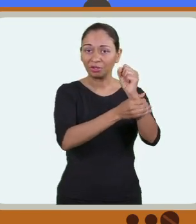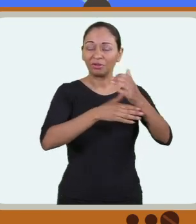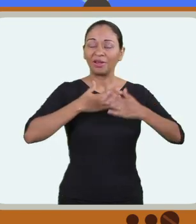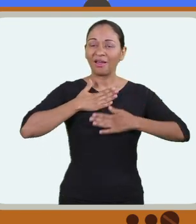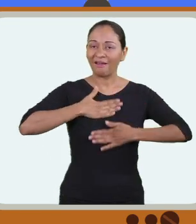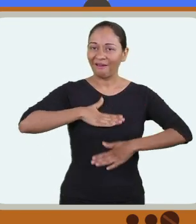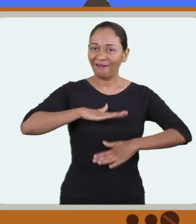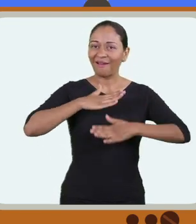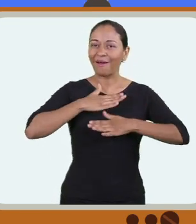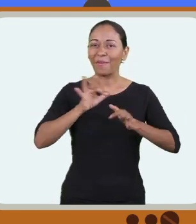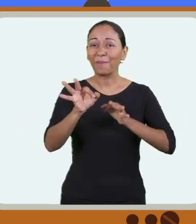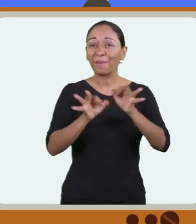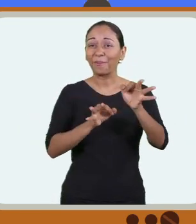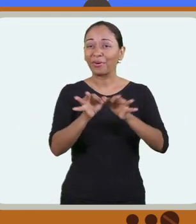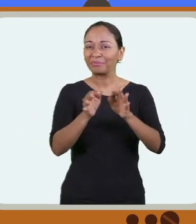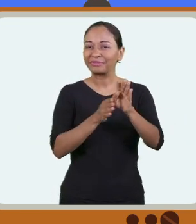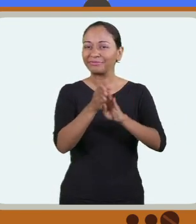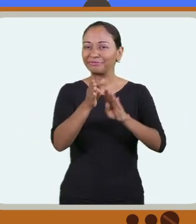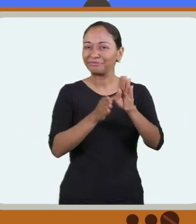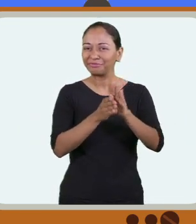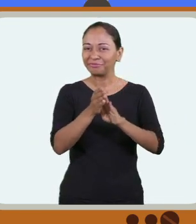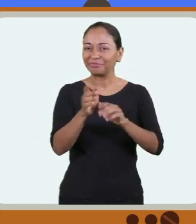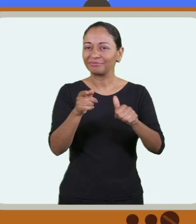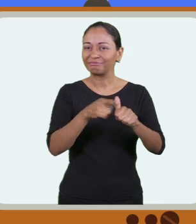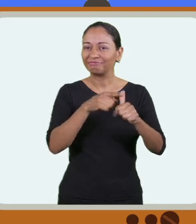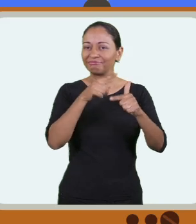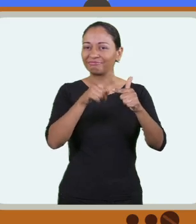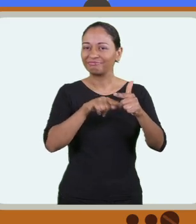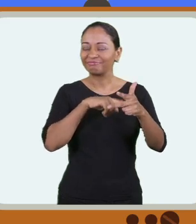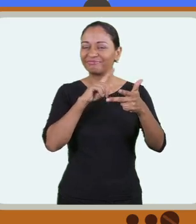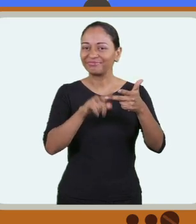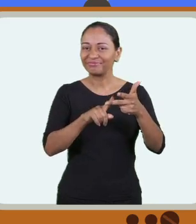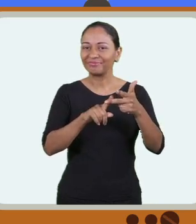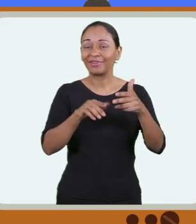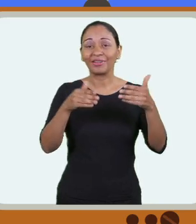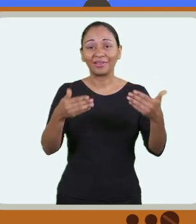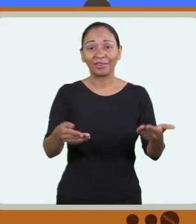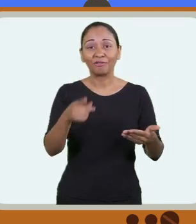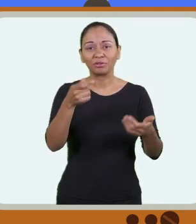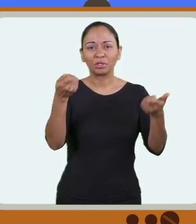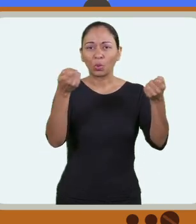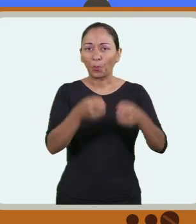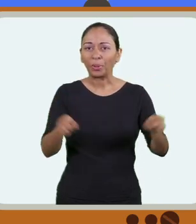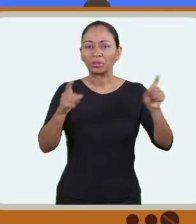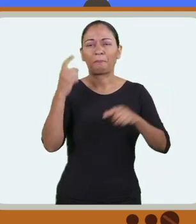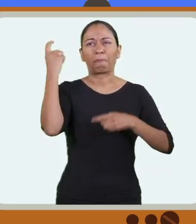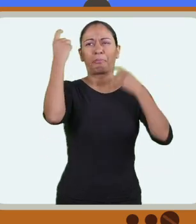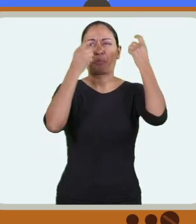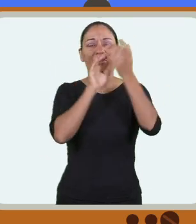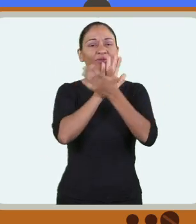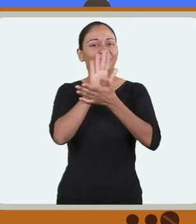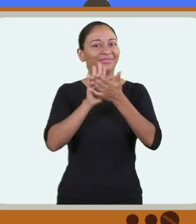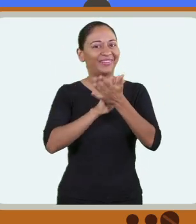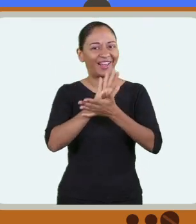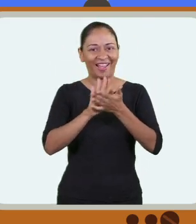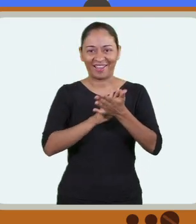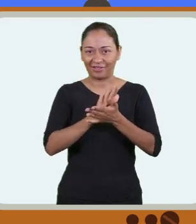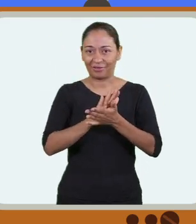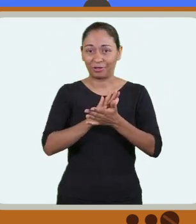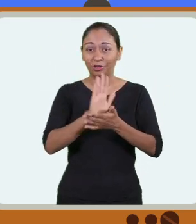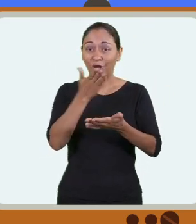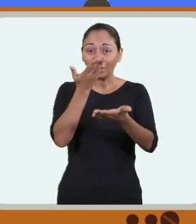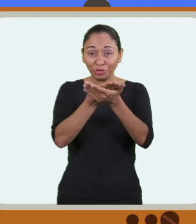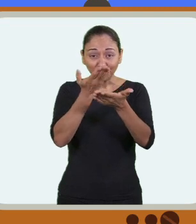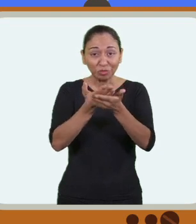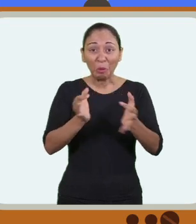segurança e tranquilidade, preparamos algumas dicas. Um passo a passo. Assim, você não precisa se preocupar com mais nada, além de estar